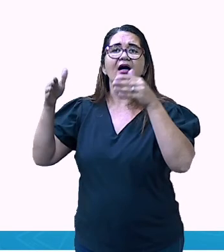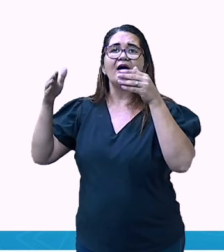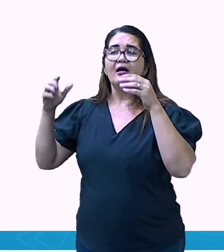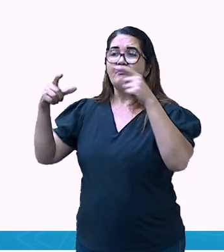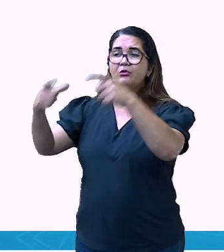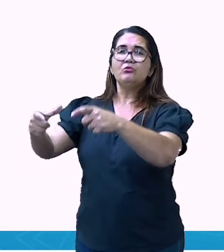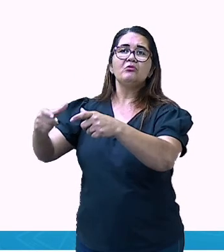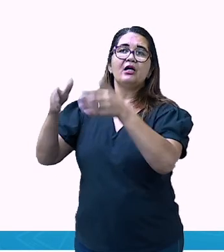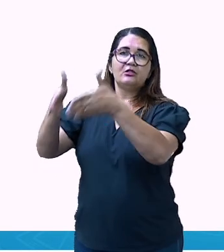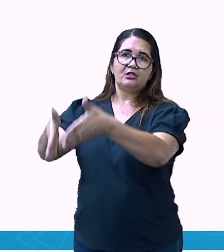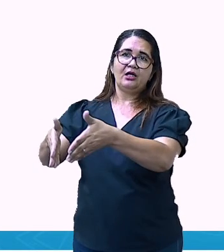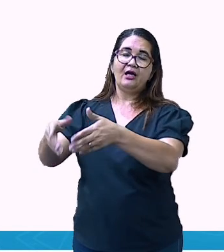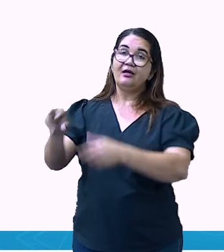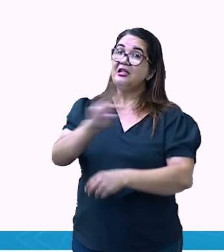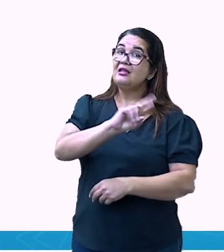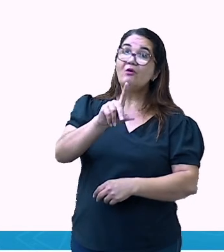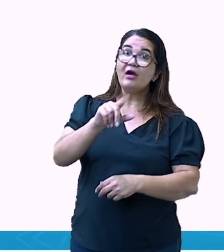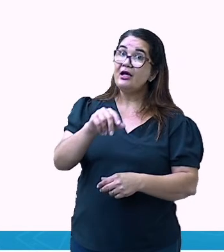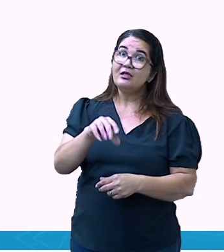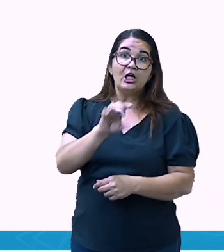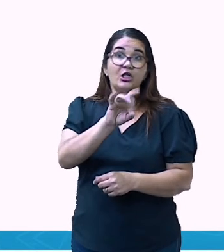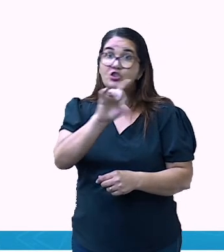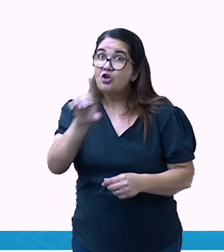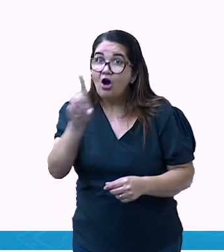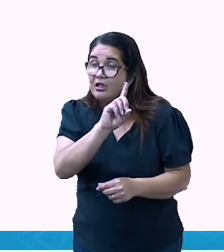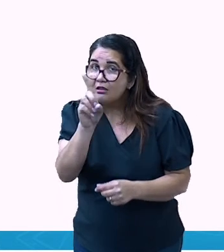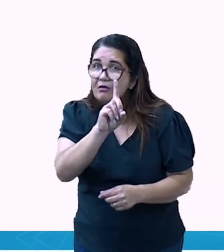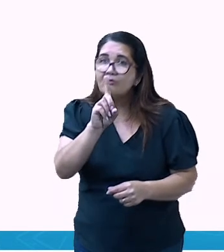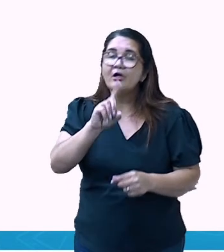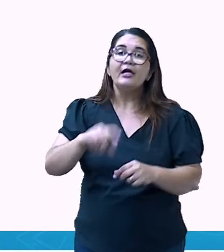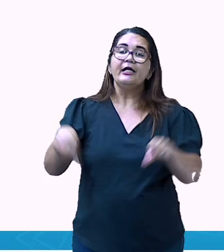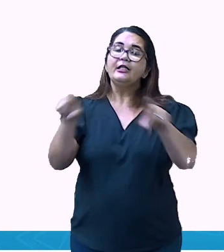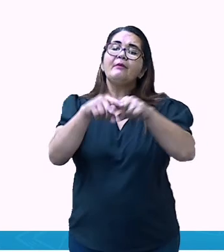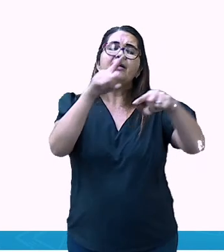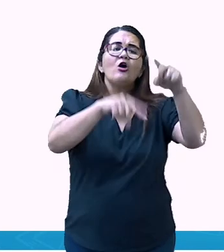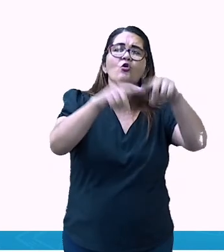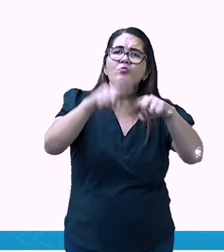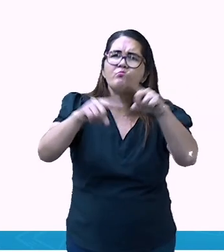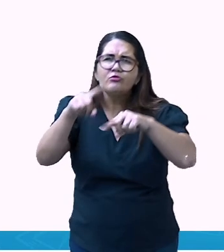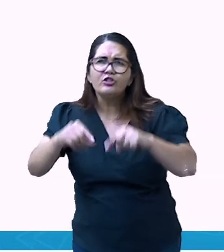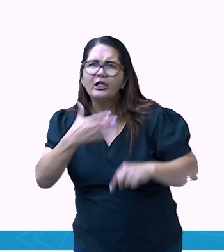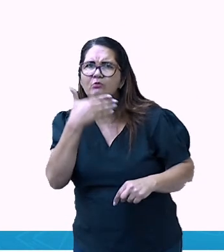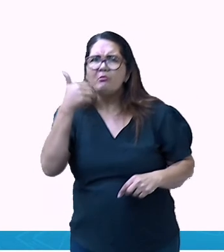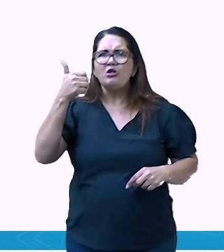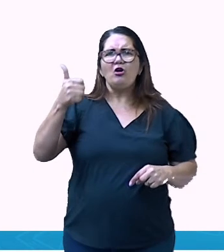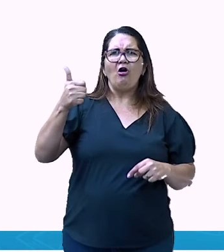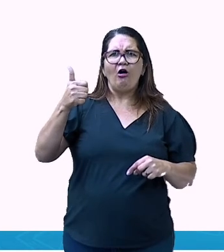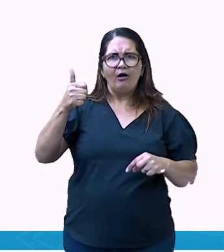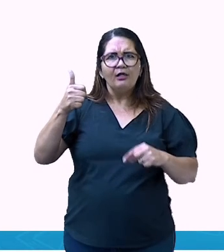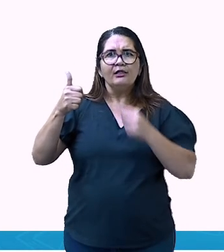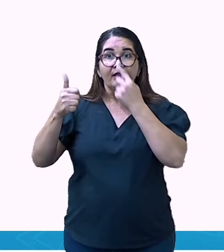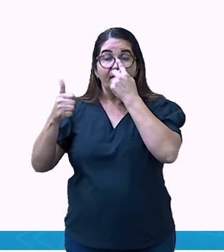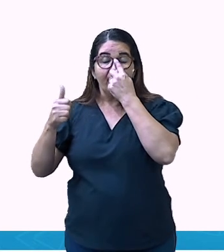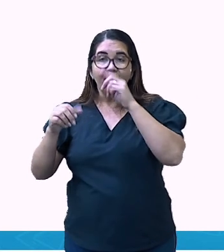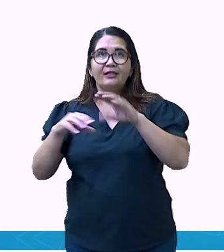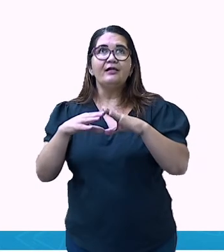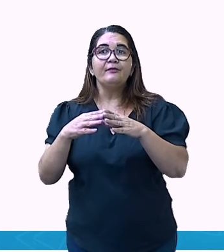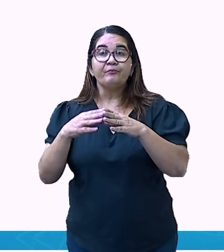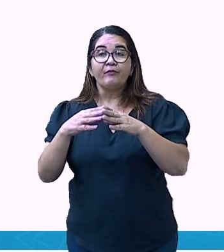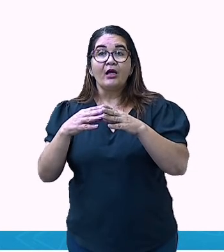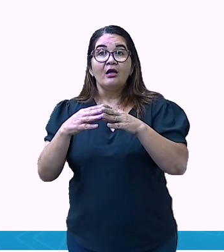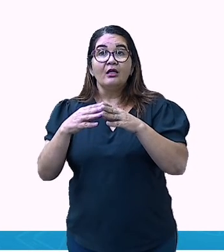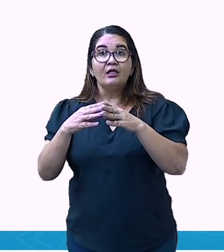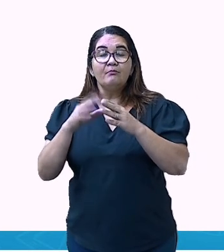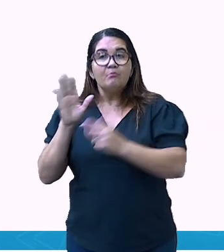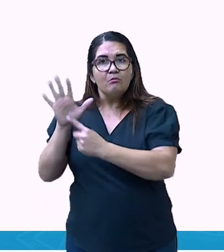serve como instrumento de localização. Ele serve como instrumento de novas rotas.